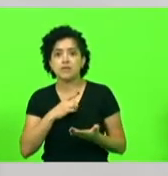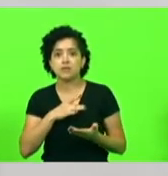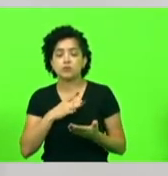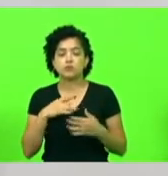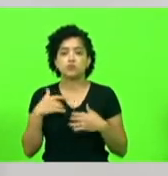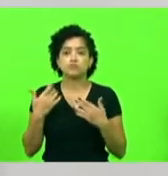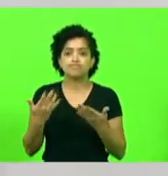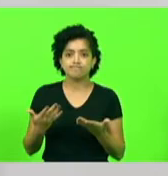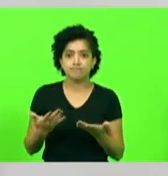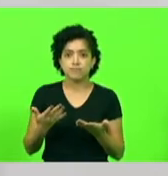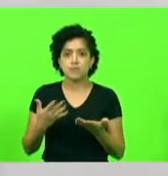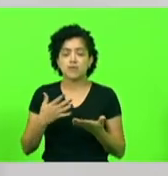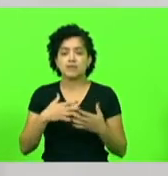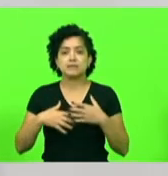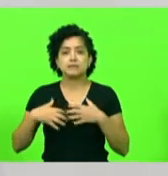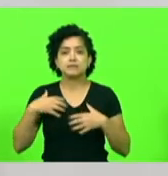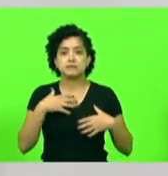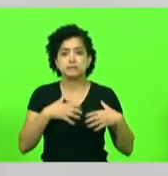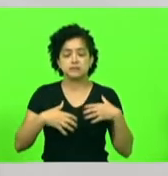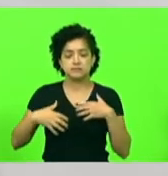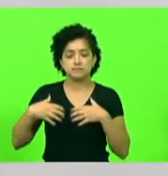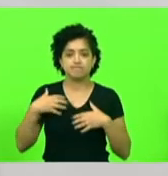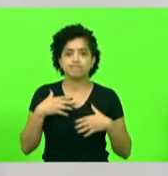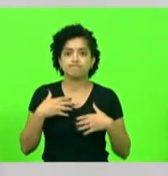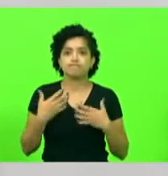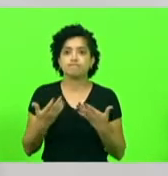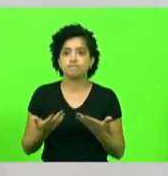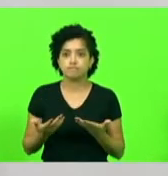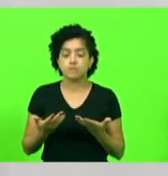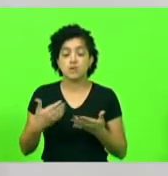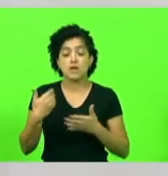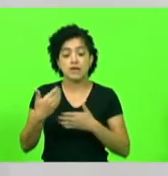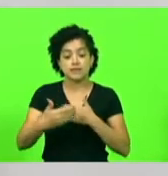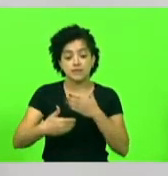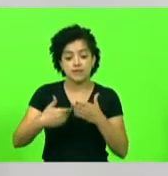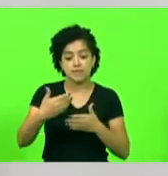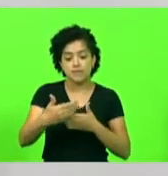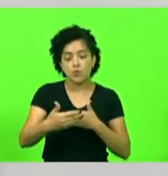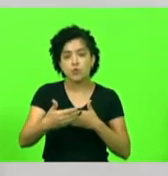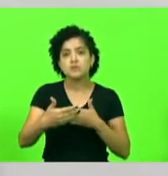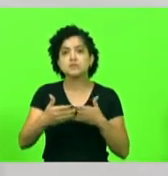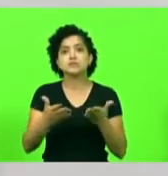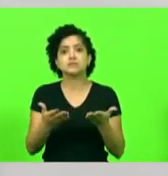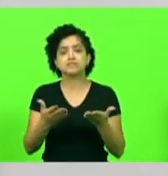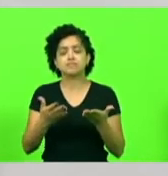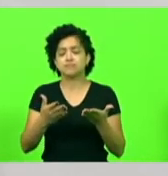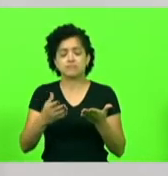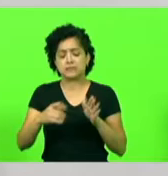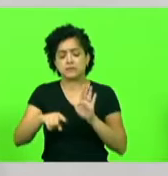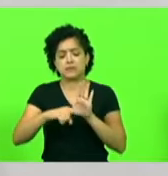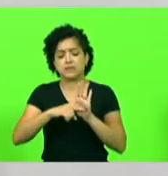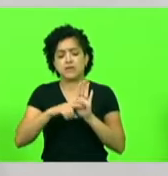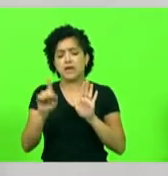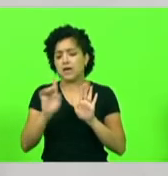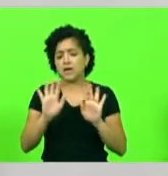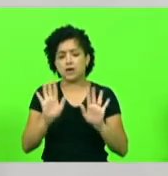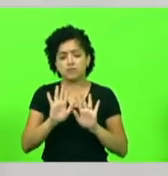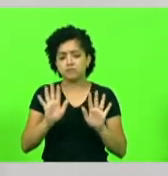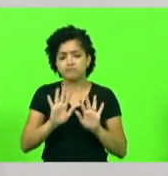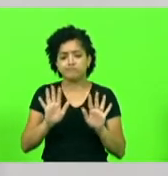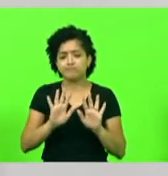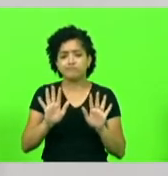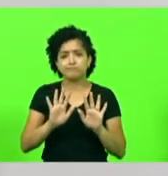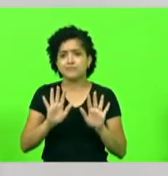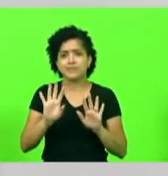Uma sensação de angústia profunda, né? Depois vem a fase da negação. Não é comigo, não pode